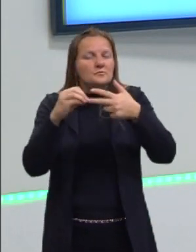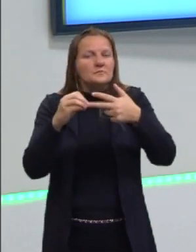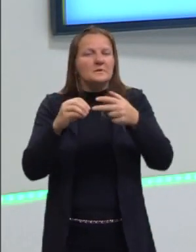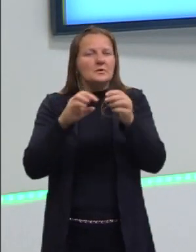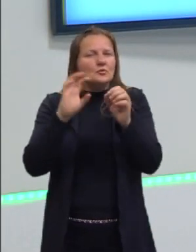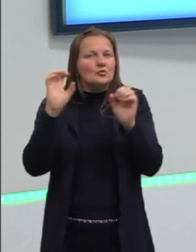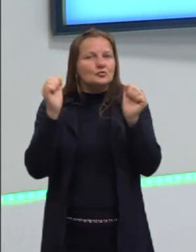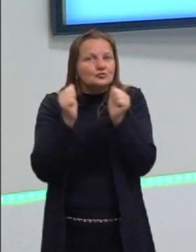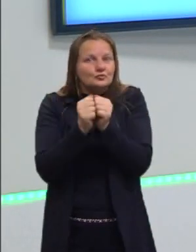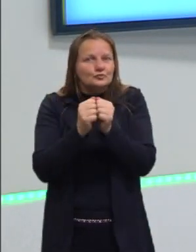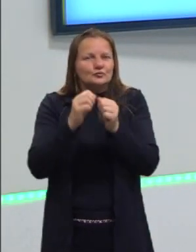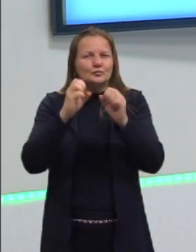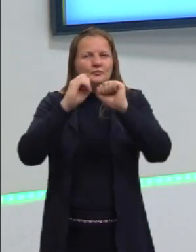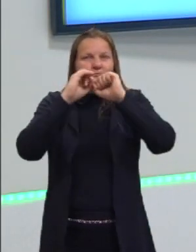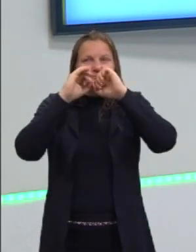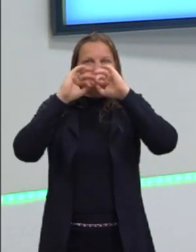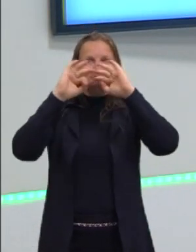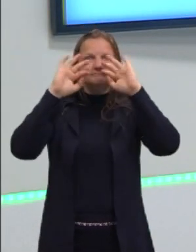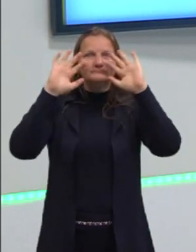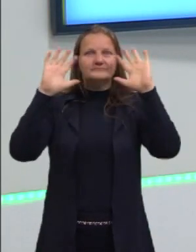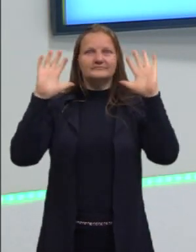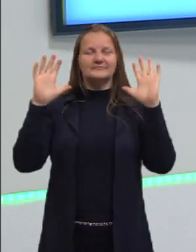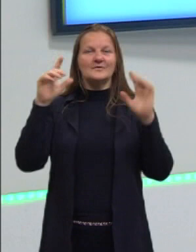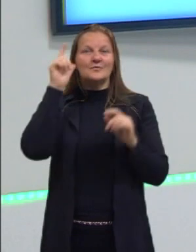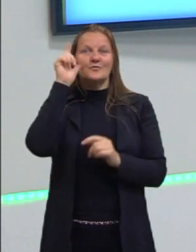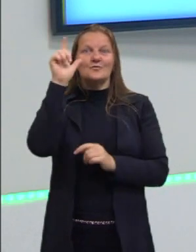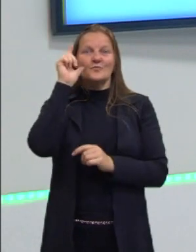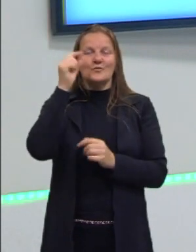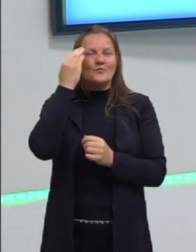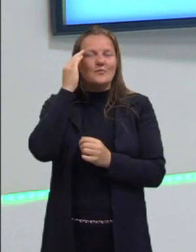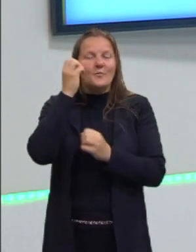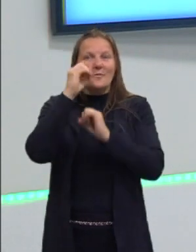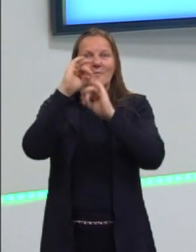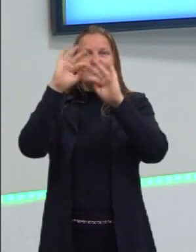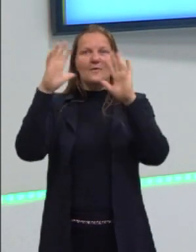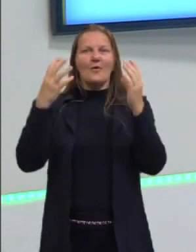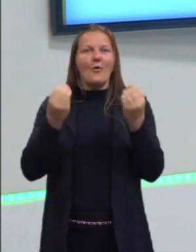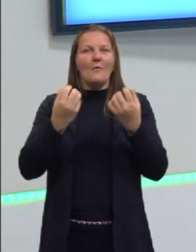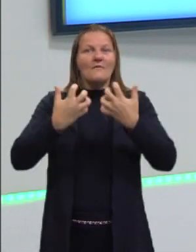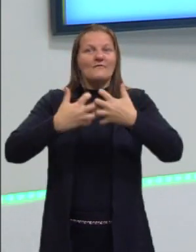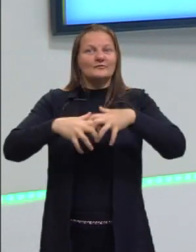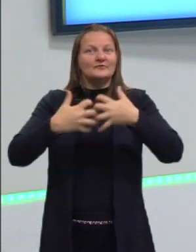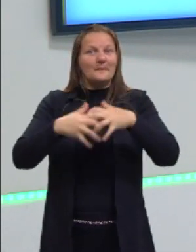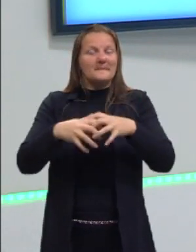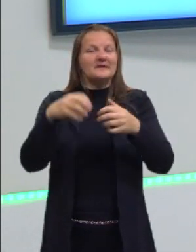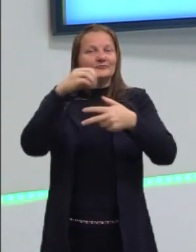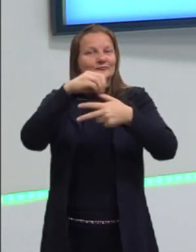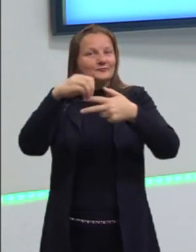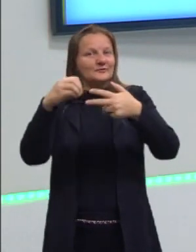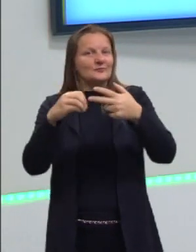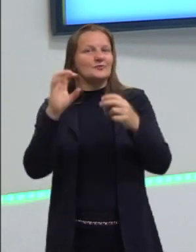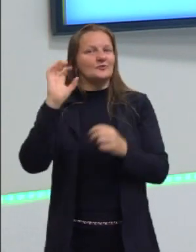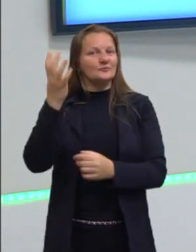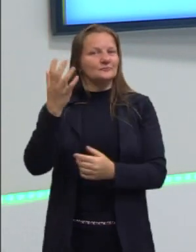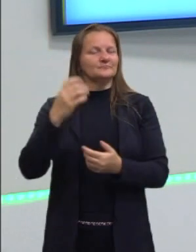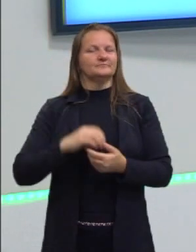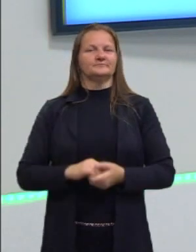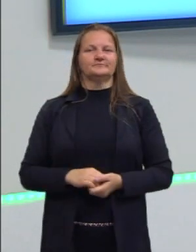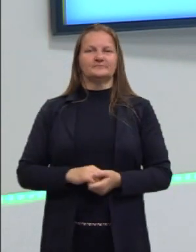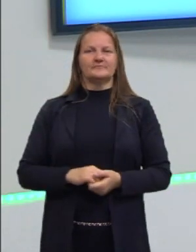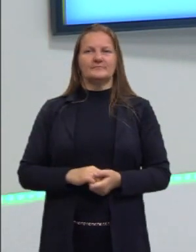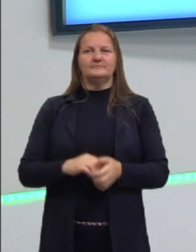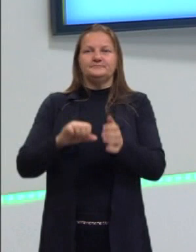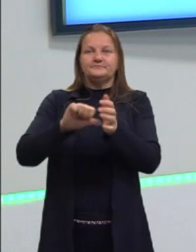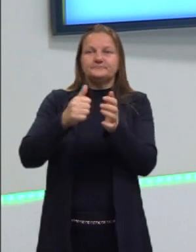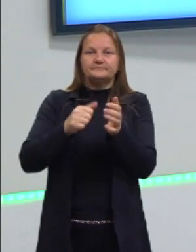resolver juntos, porque assim a gente consegue entender melhor como que funciona toda essa resolução. Então, a